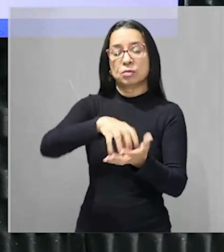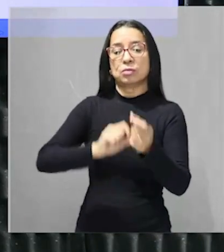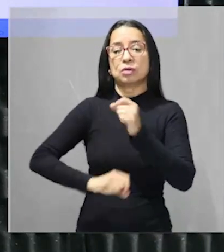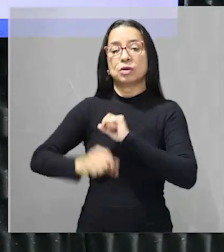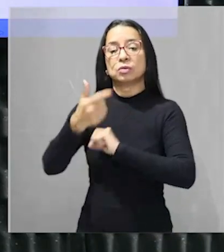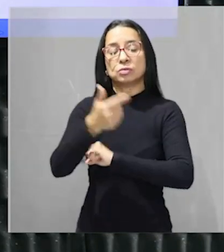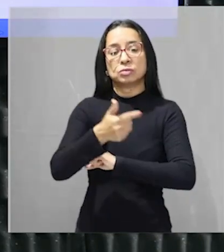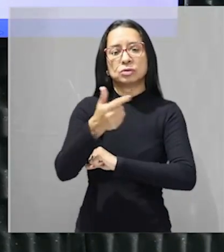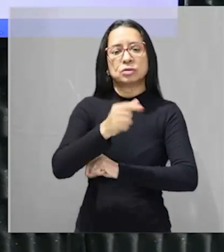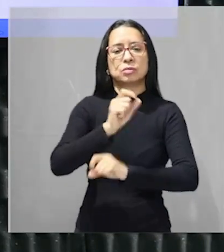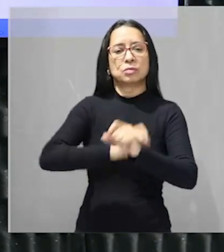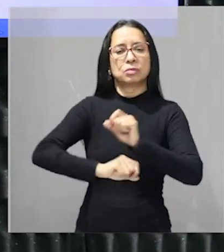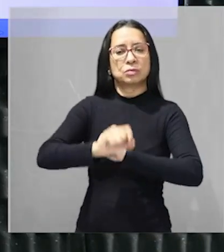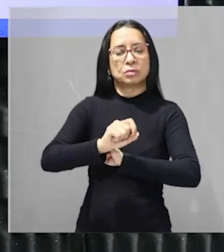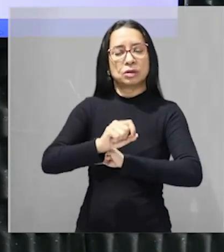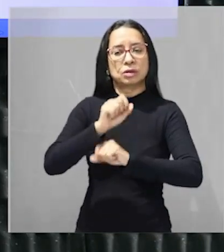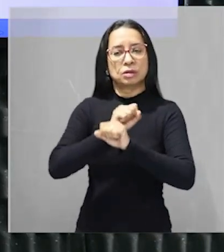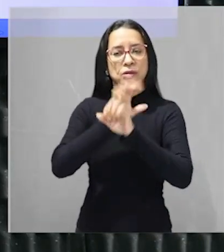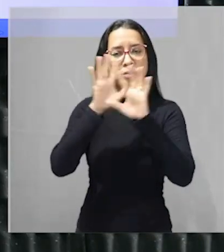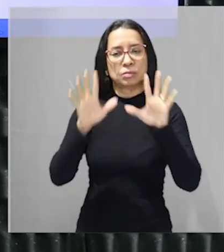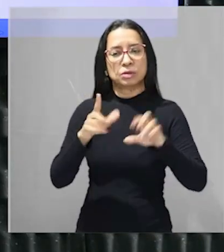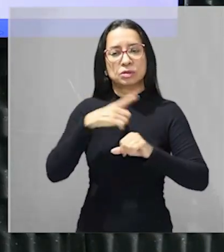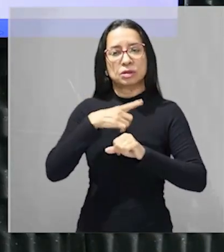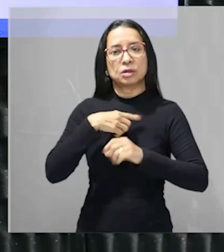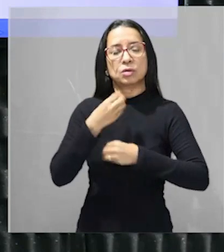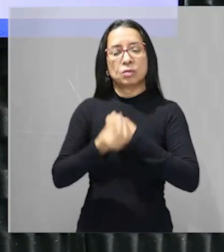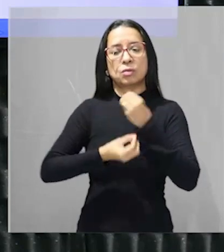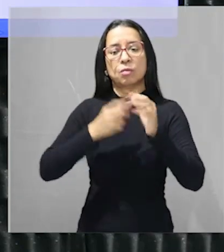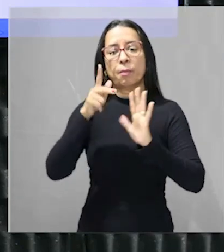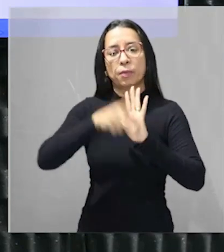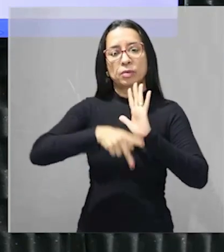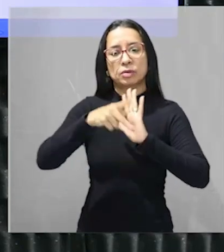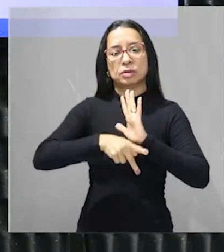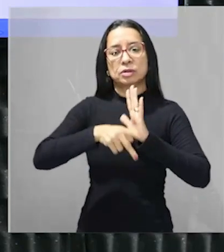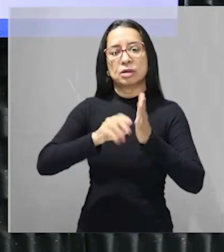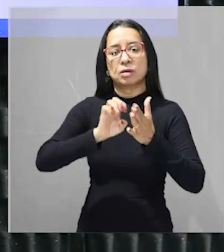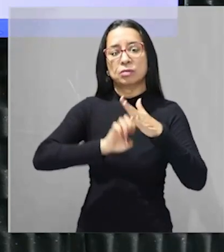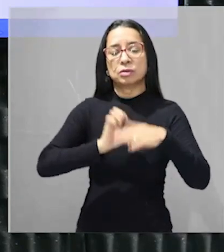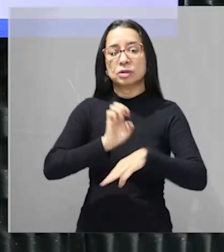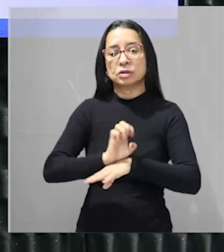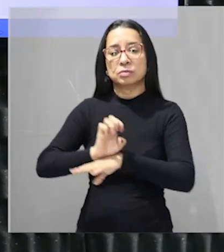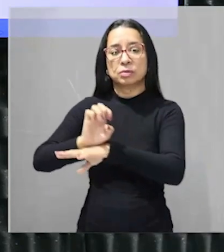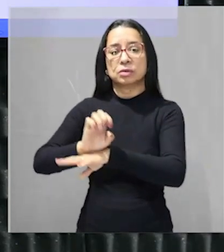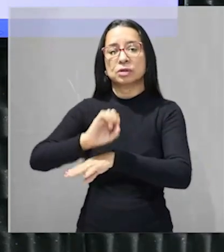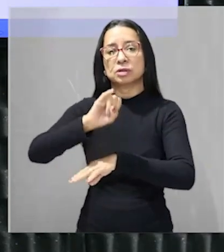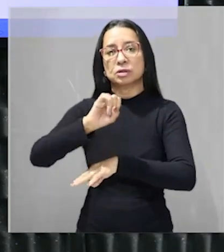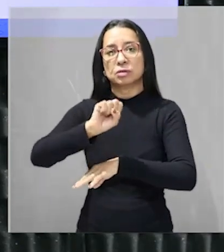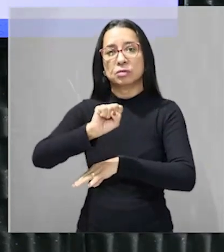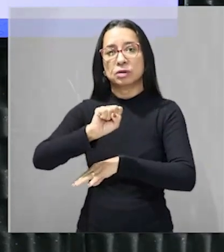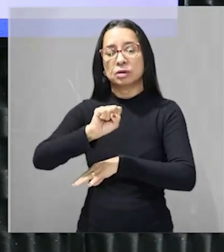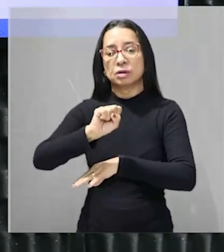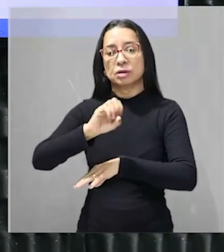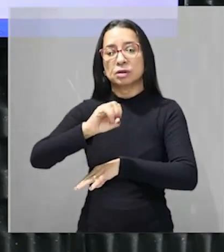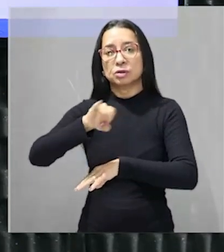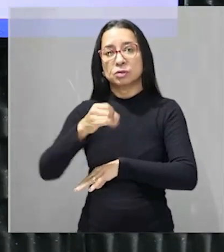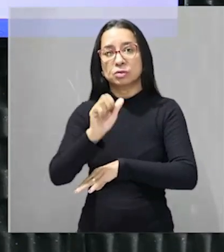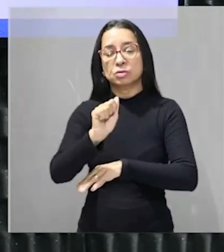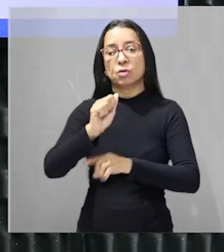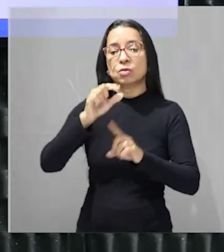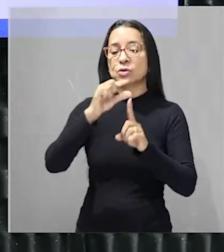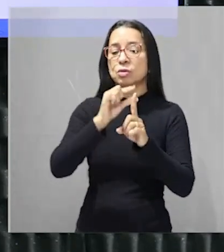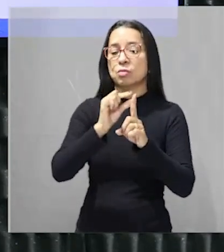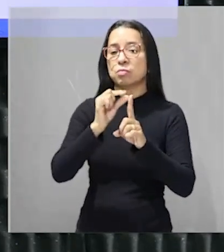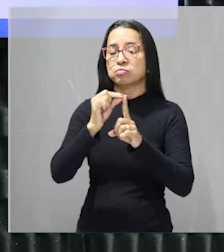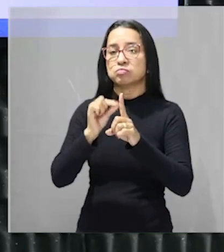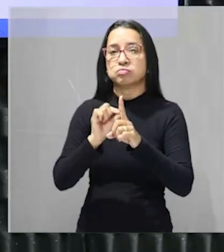segundo ele está deixando claramente ali que tem como grande potencial de exportação a soja e se tu está atento às aulas que a gente já falou aqui